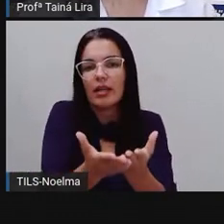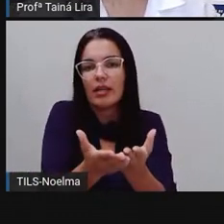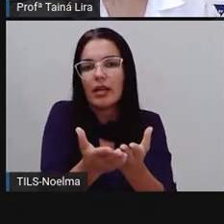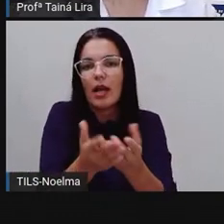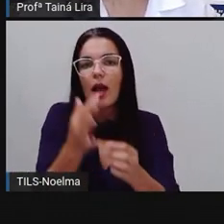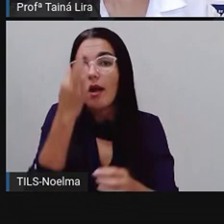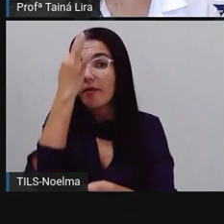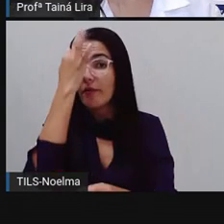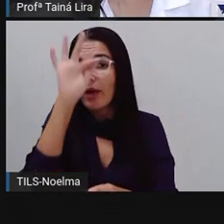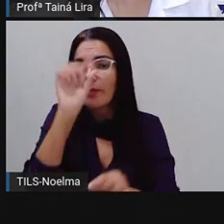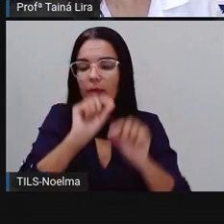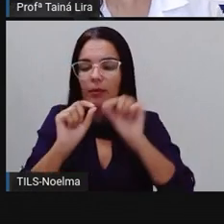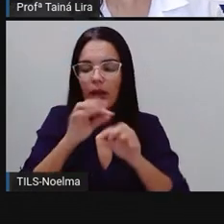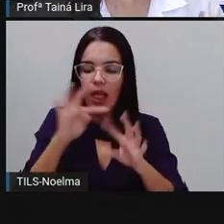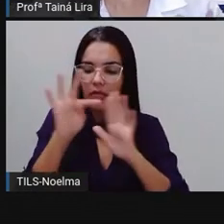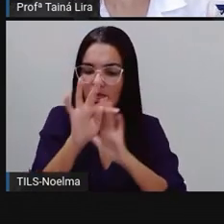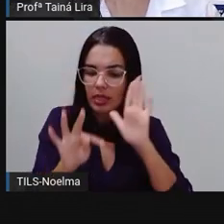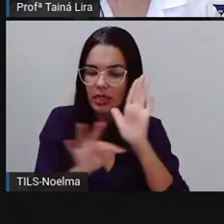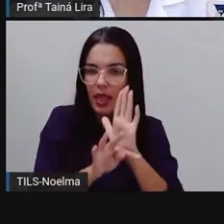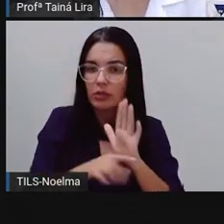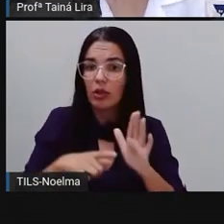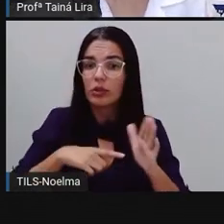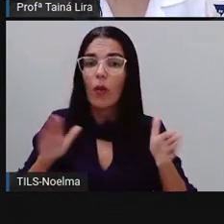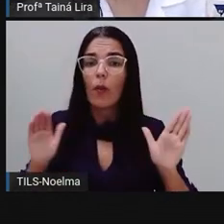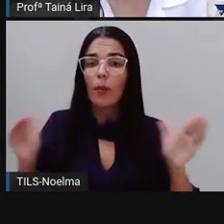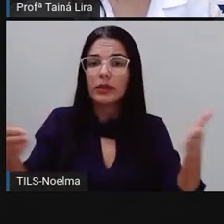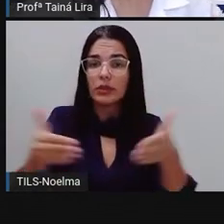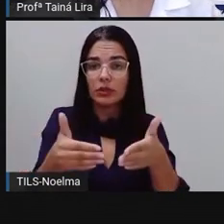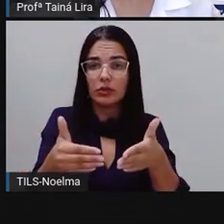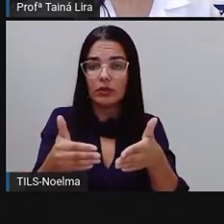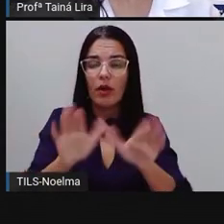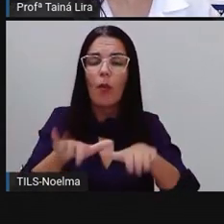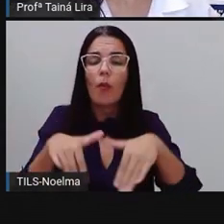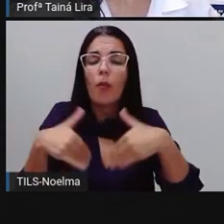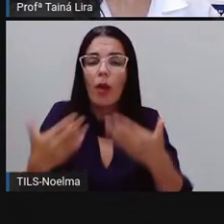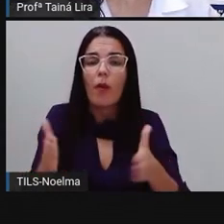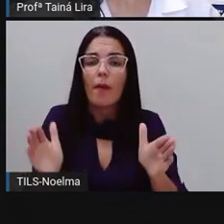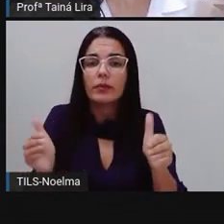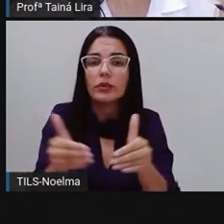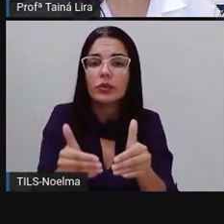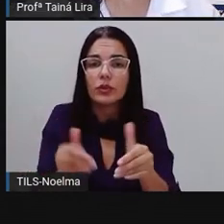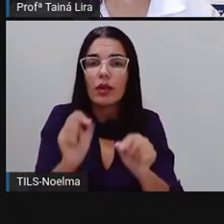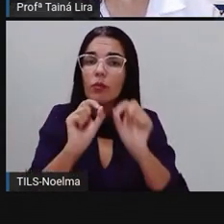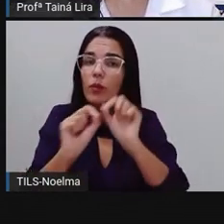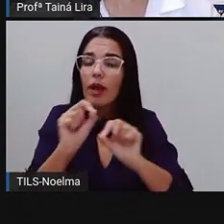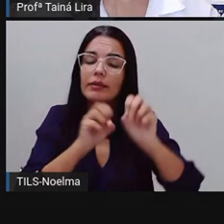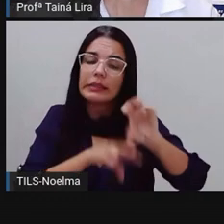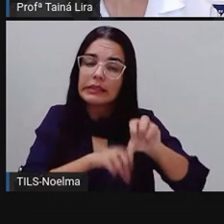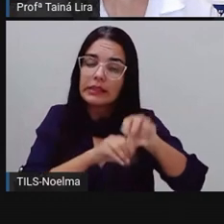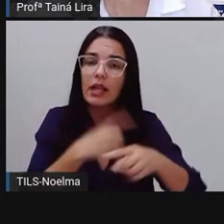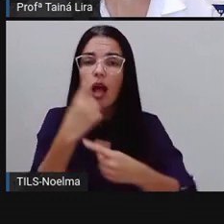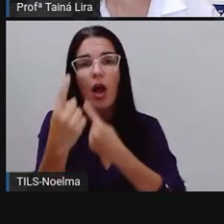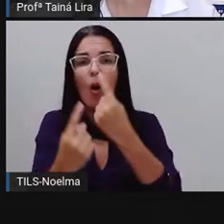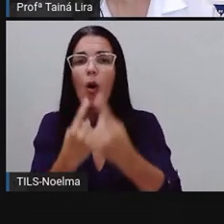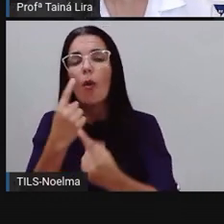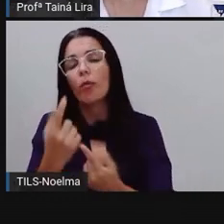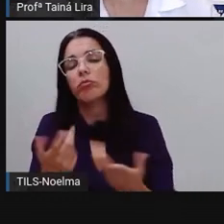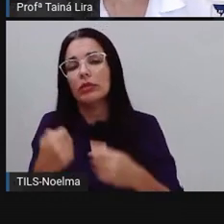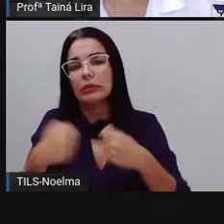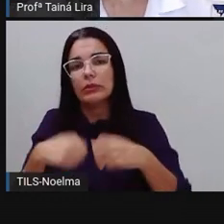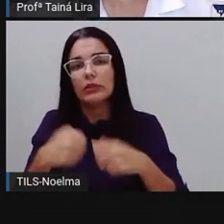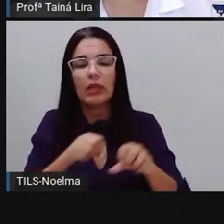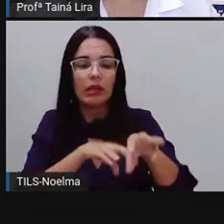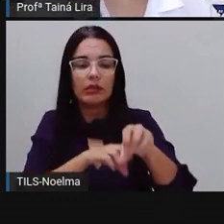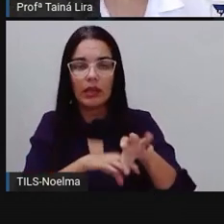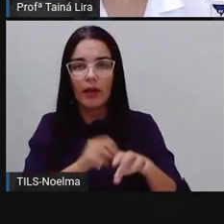fábula é um texto que ele tem um objetivo, e o objetivo é ensinar alguma coisa, tá